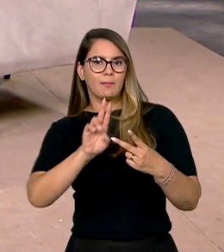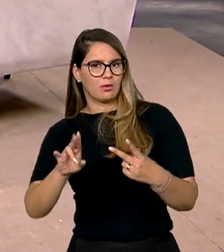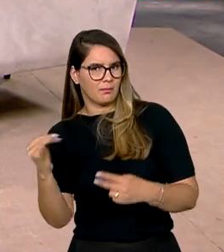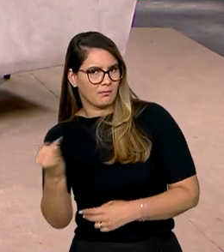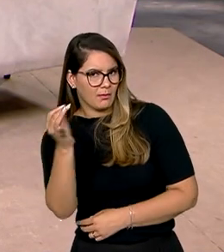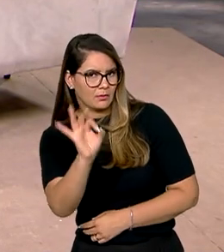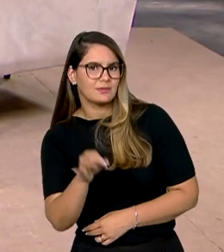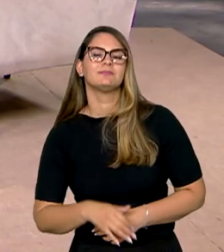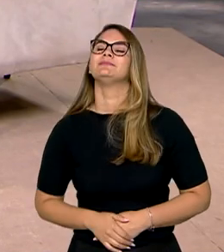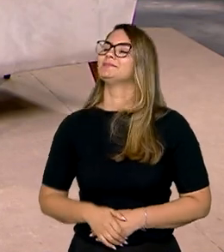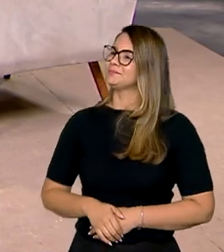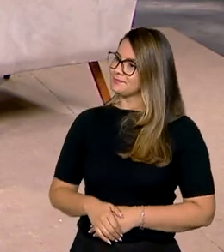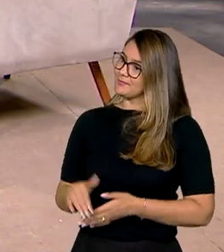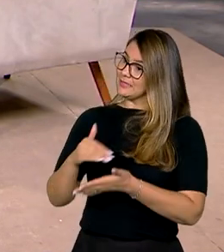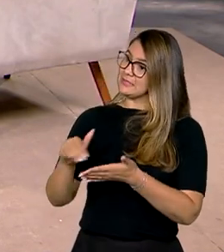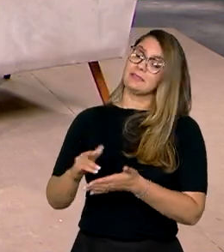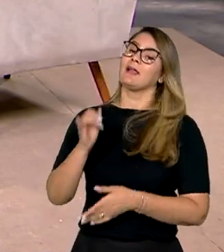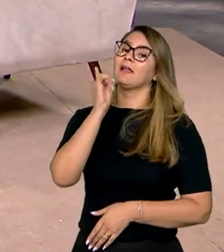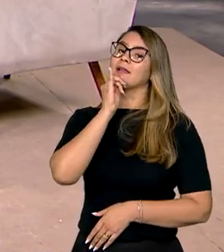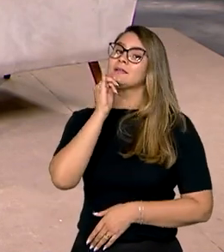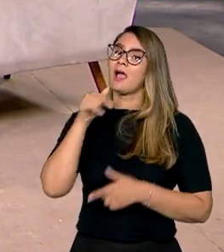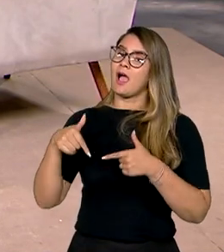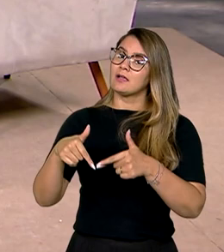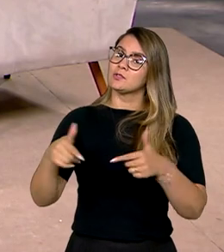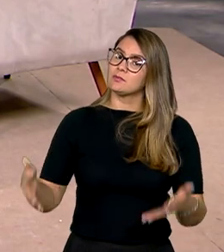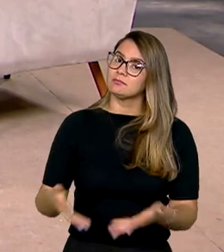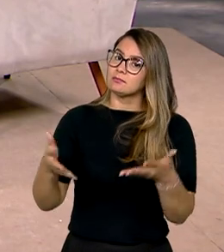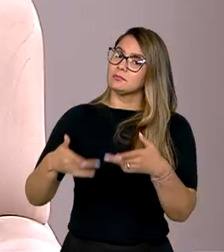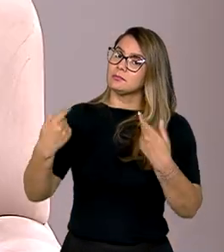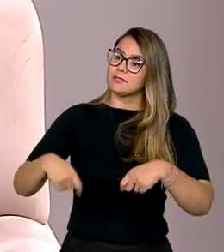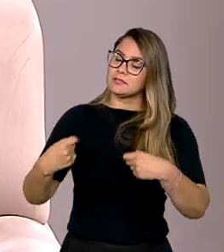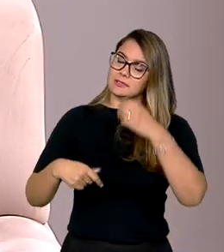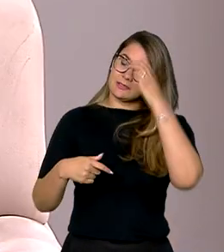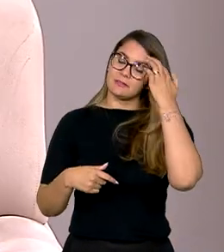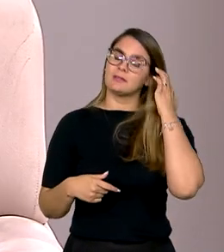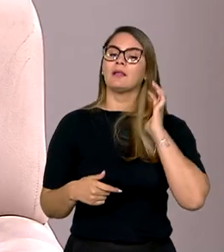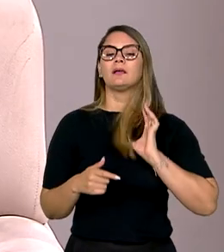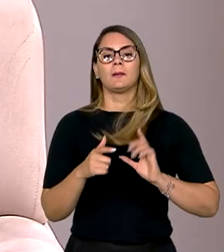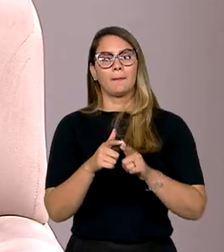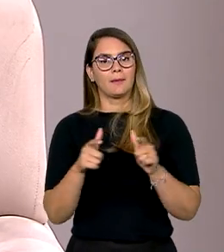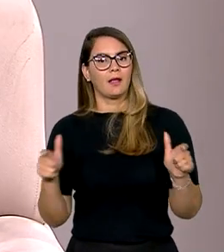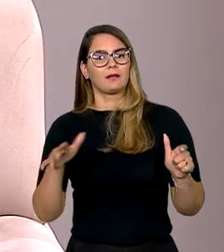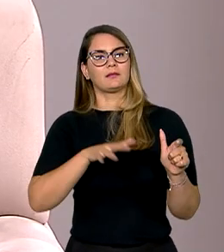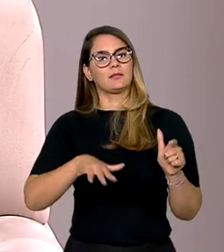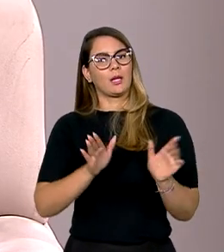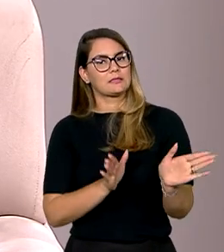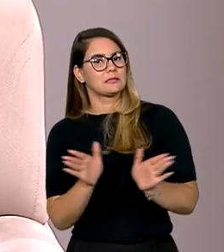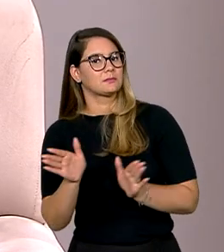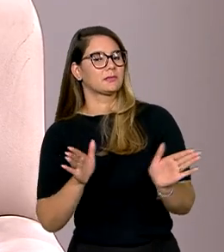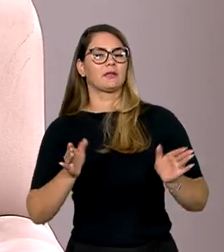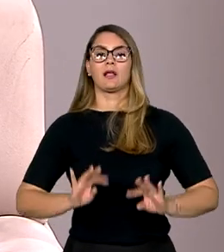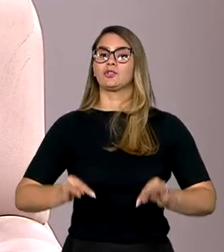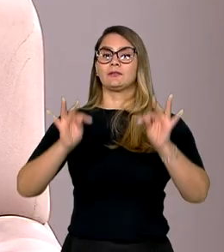é importante. Secretária, exemplos de ações que precisam ser fortalecidas e ampliadas em termos de acessibilidade